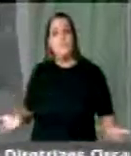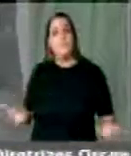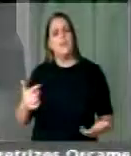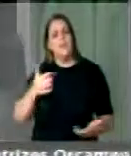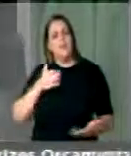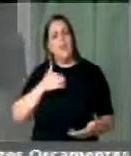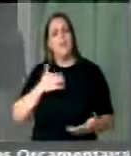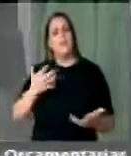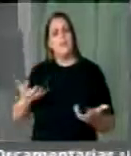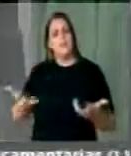totalidade.